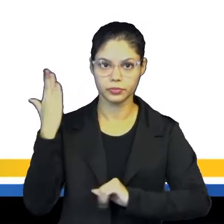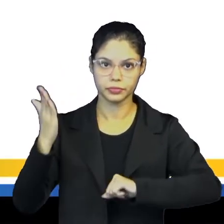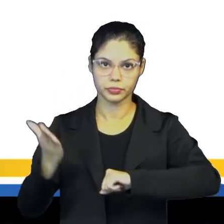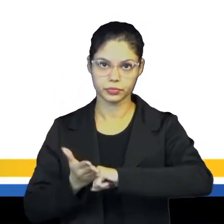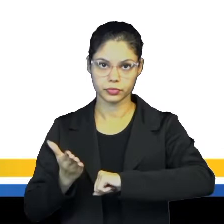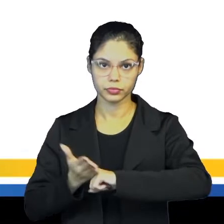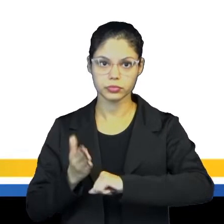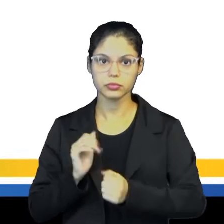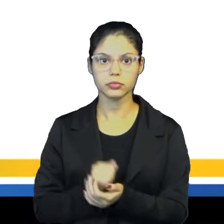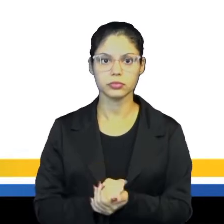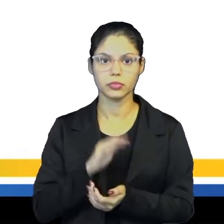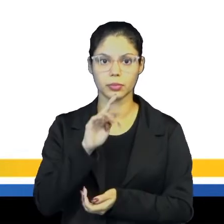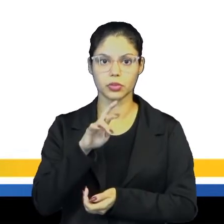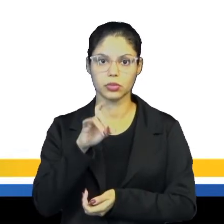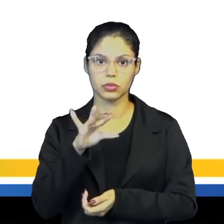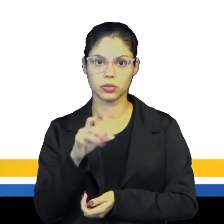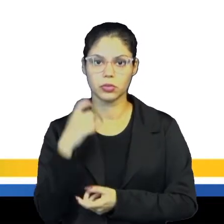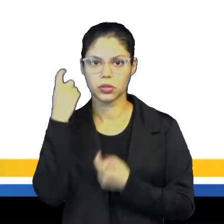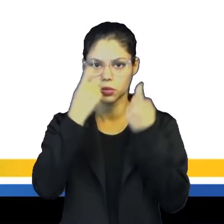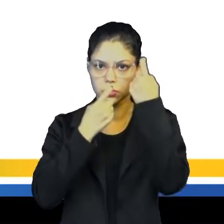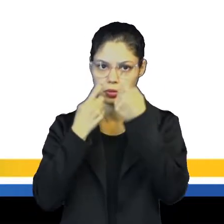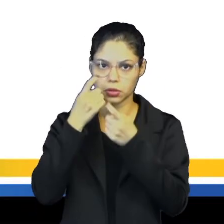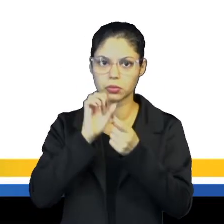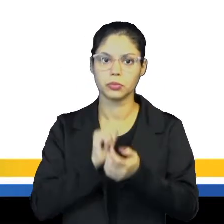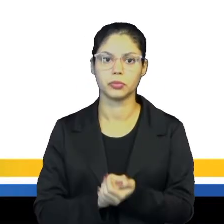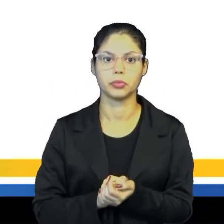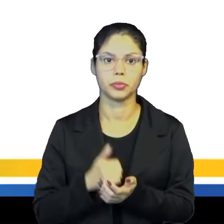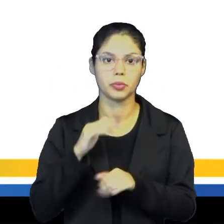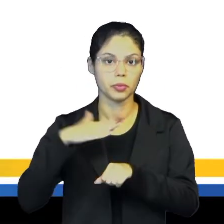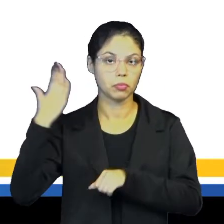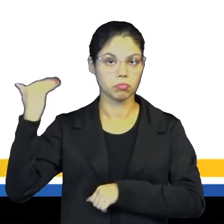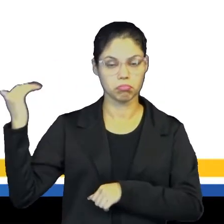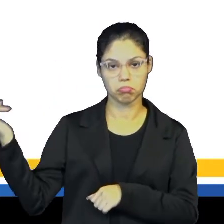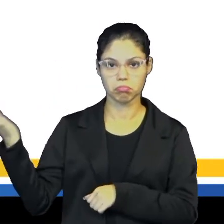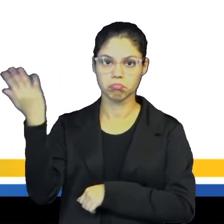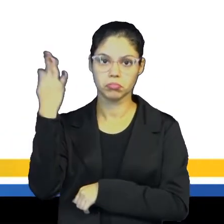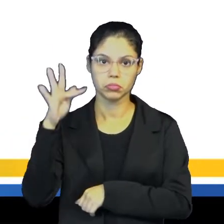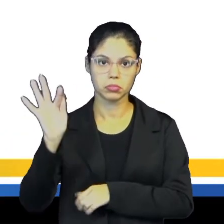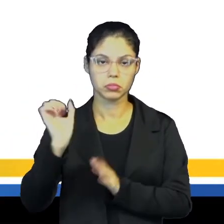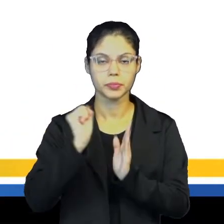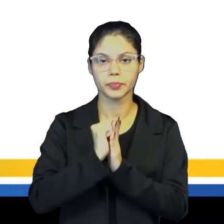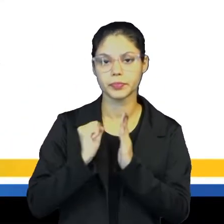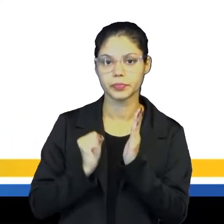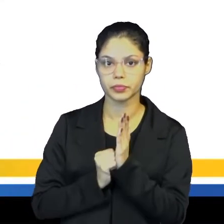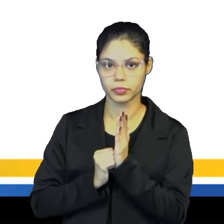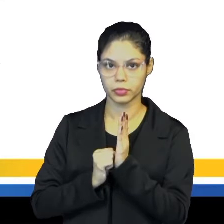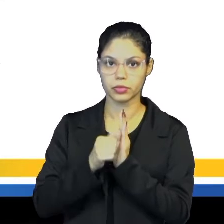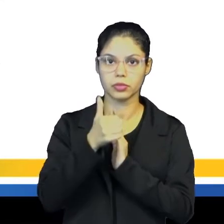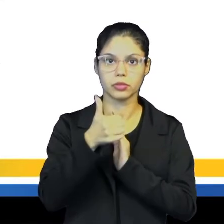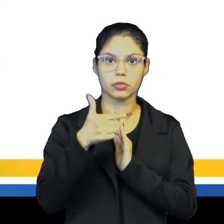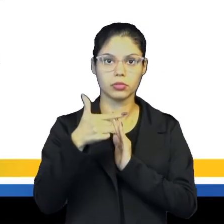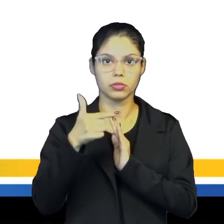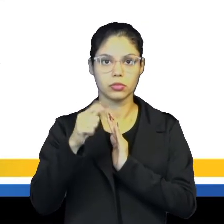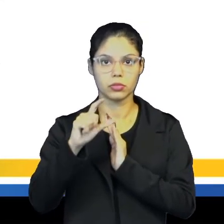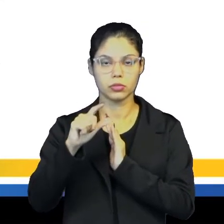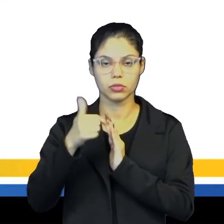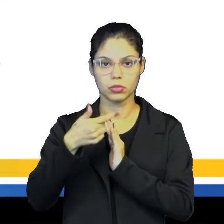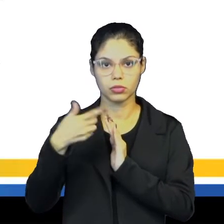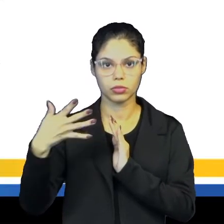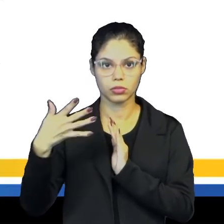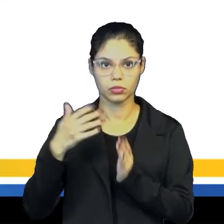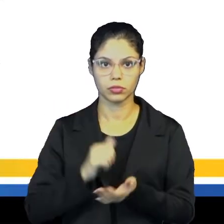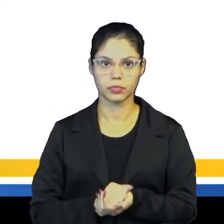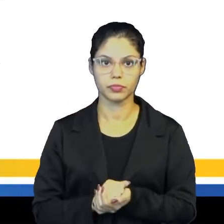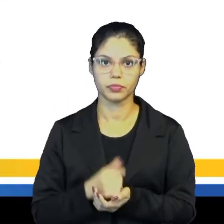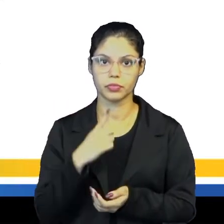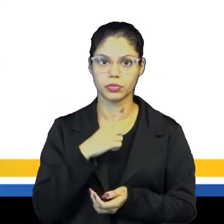que é o absolutismo, que encontraria a sua expressão mais famosa na França, como a gente já falou, Luís XIV. A